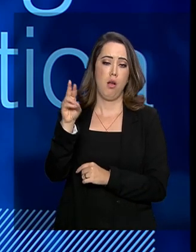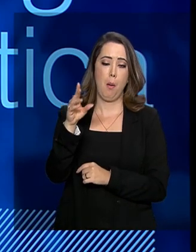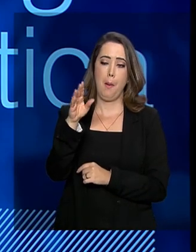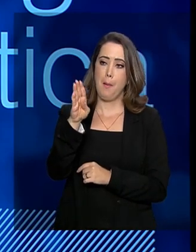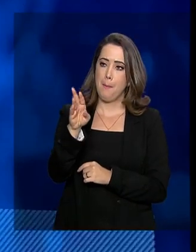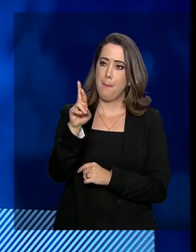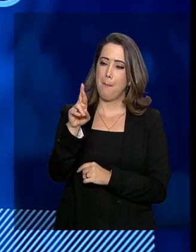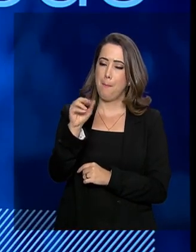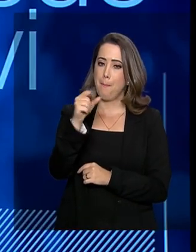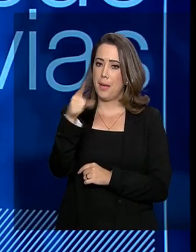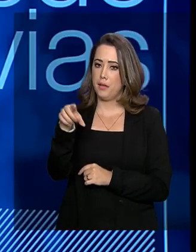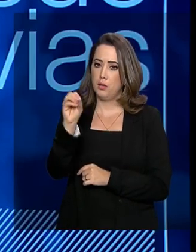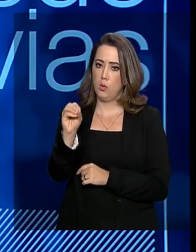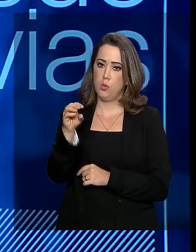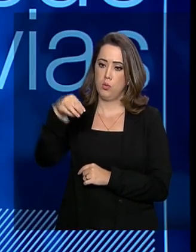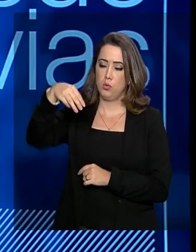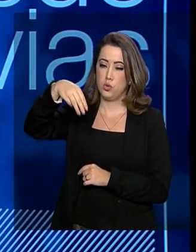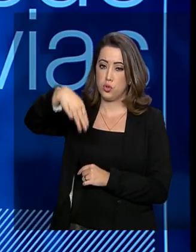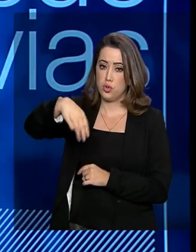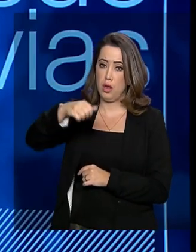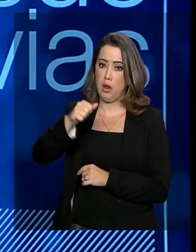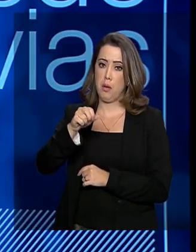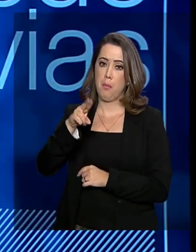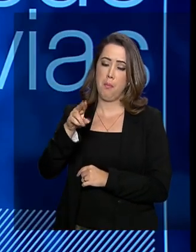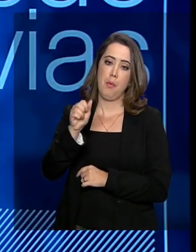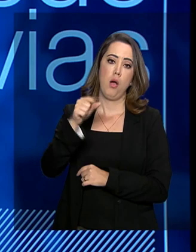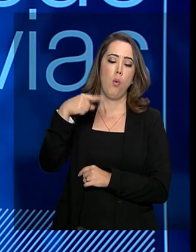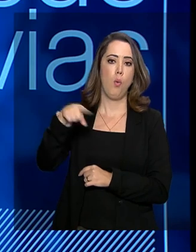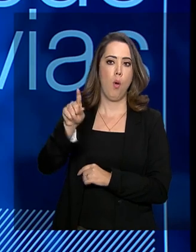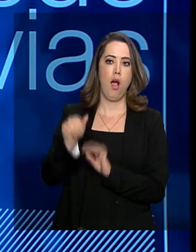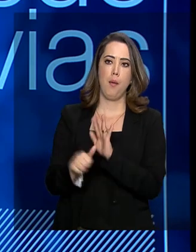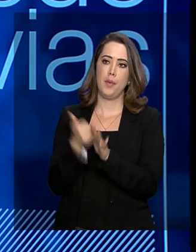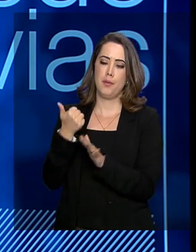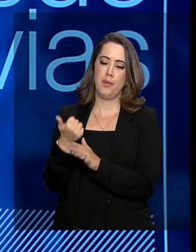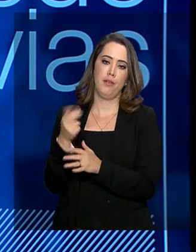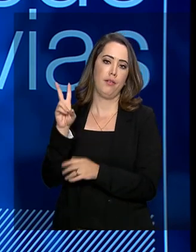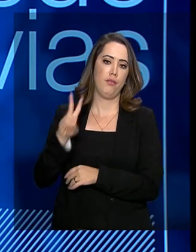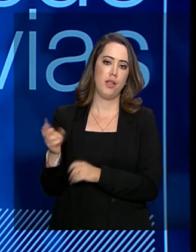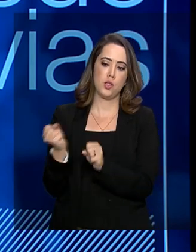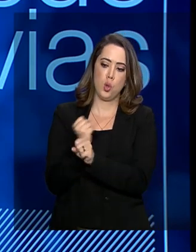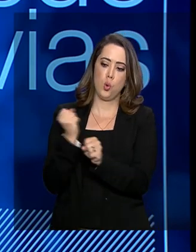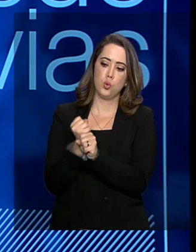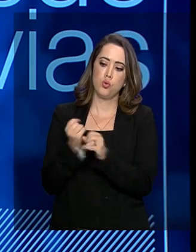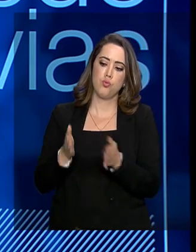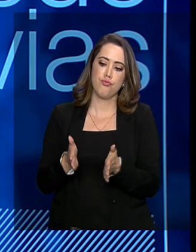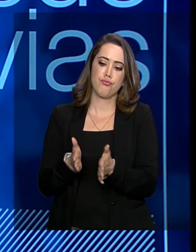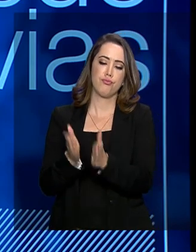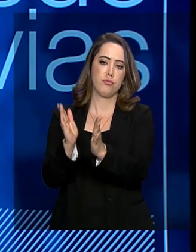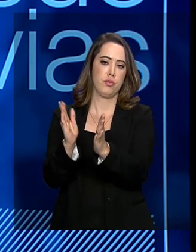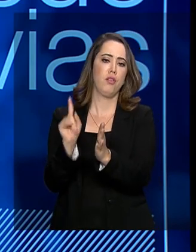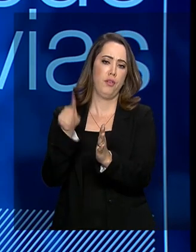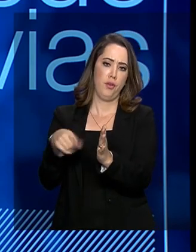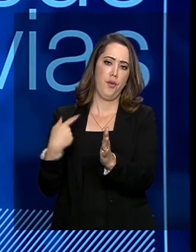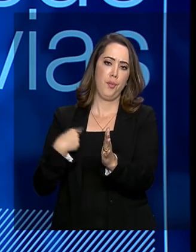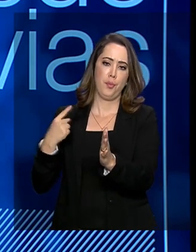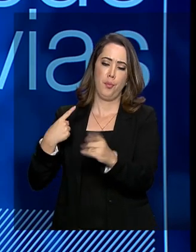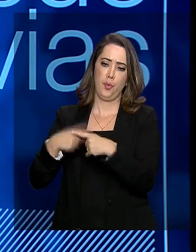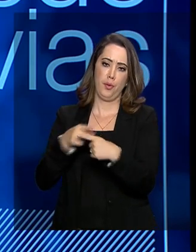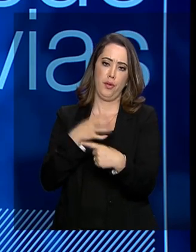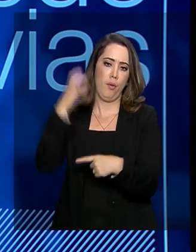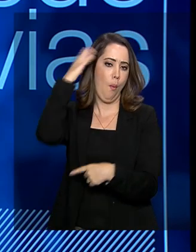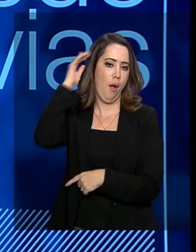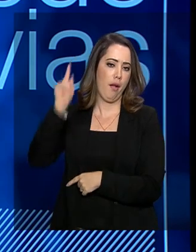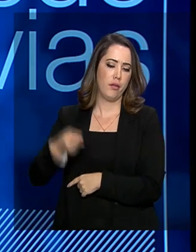ele construiu as primeiras ferrovias no Brasil. E já vem há um tempo já mostrando resultados, né? Quando bem feita, com o edital bem feito. E é isso que a gente tem